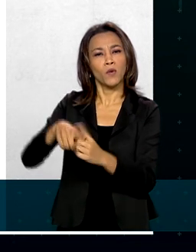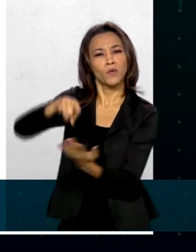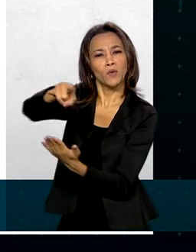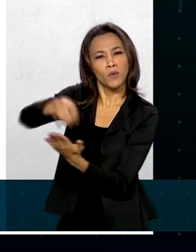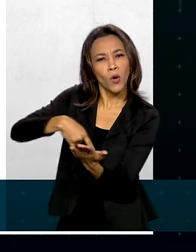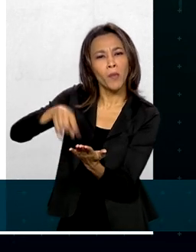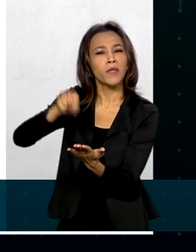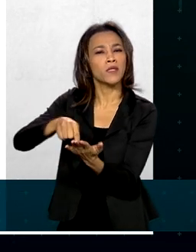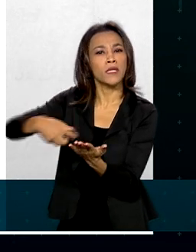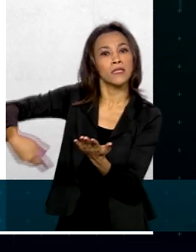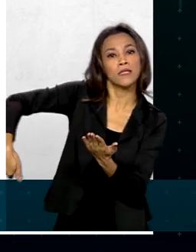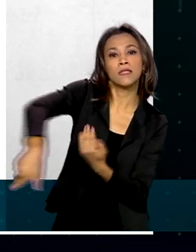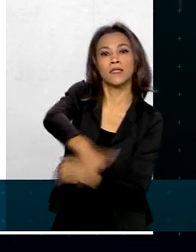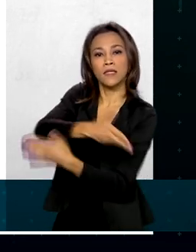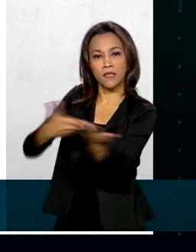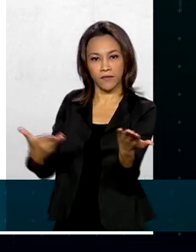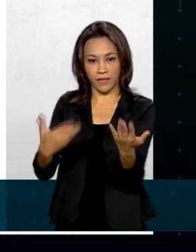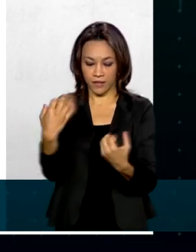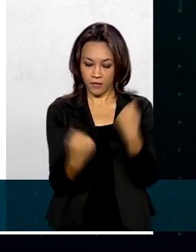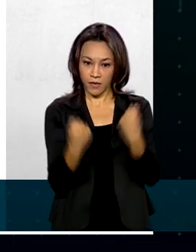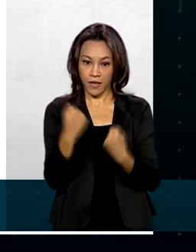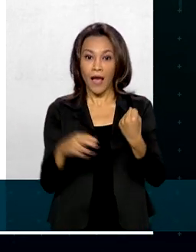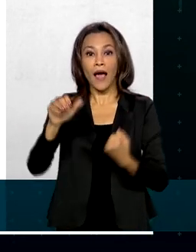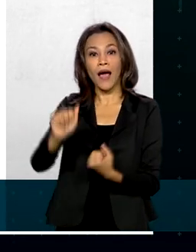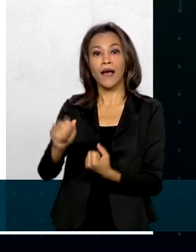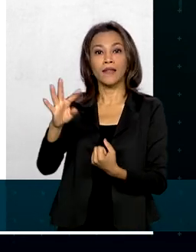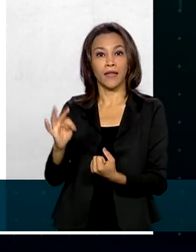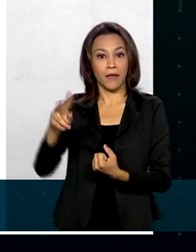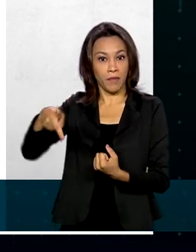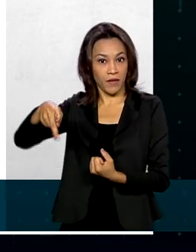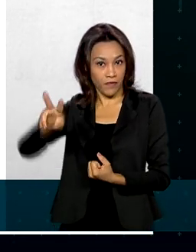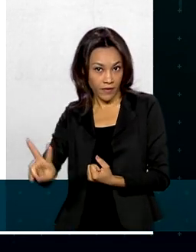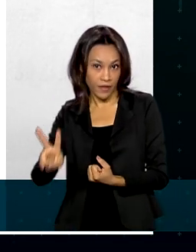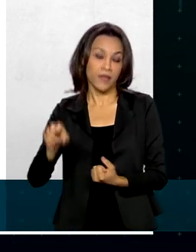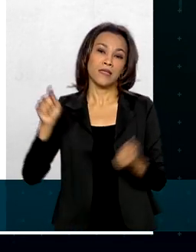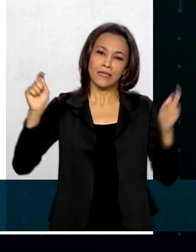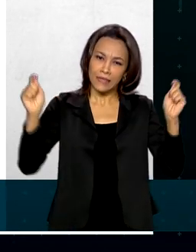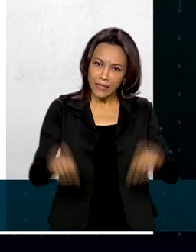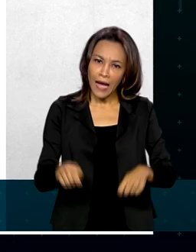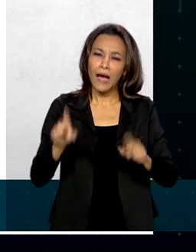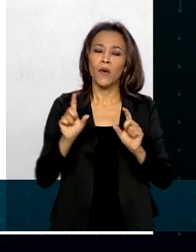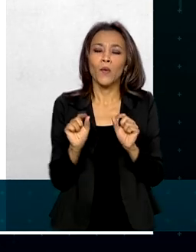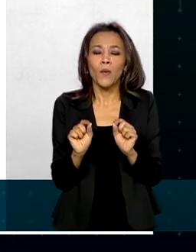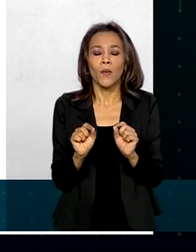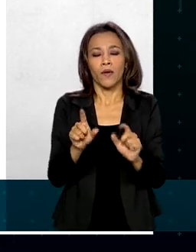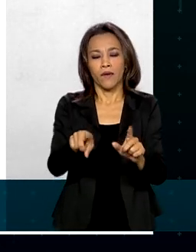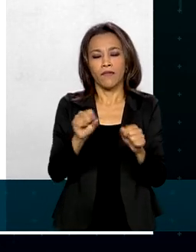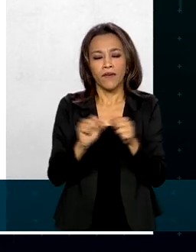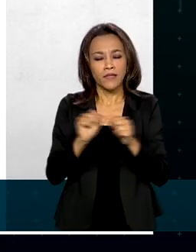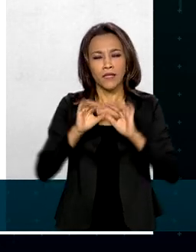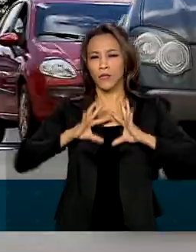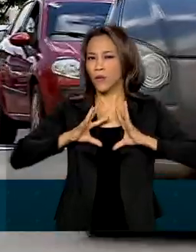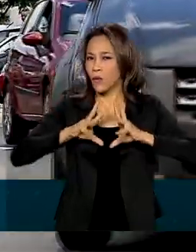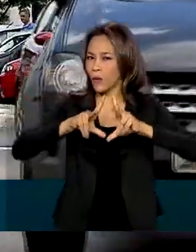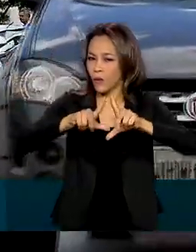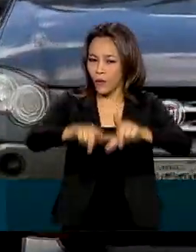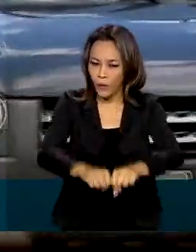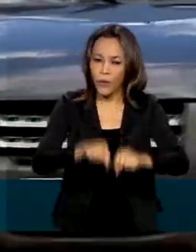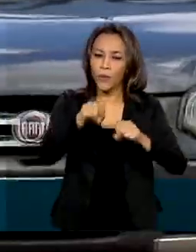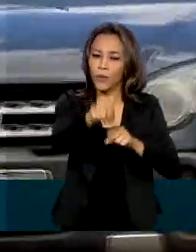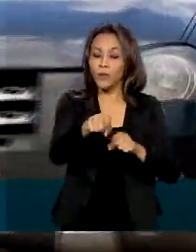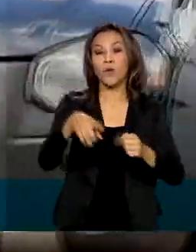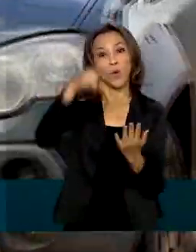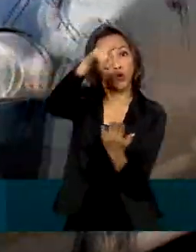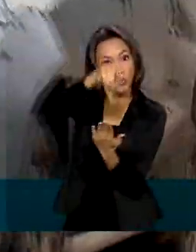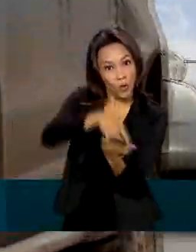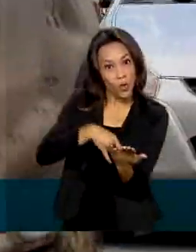de propriedade do veículo, a ATPV. Com eles, será possível executar todos os procedimentos feitos com